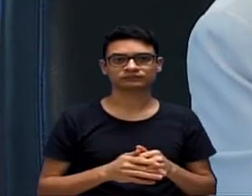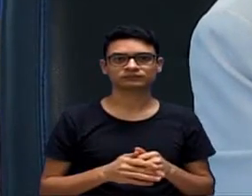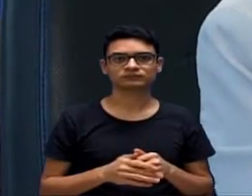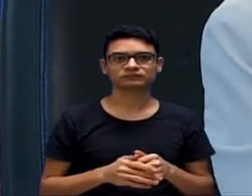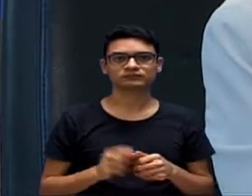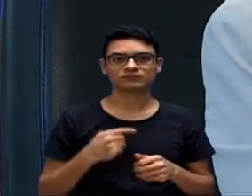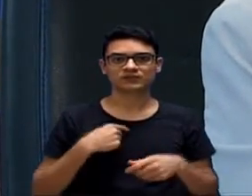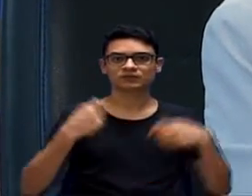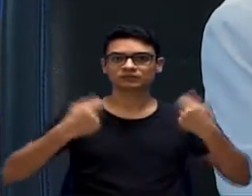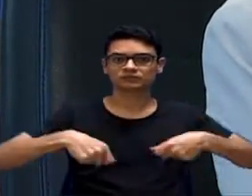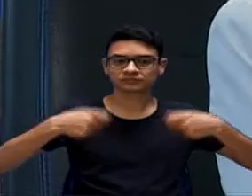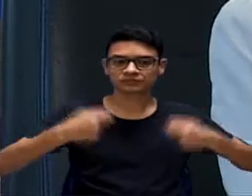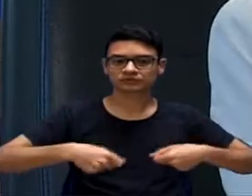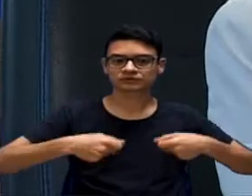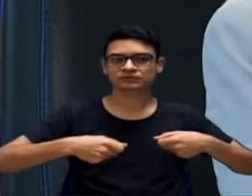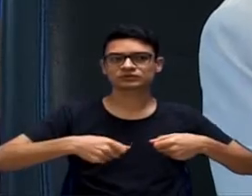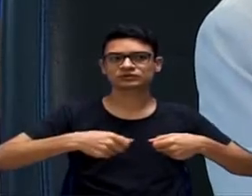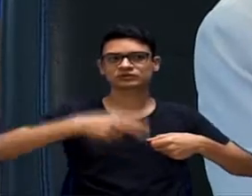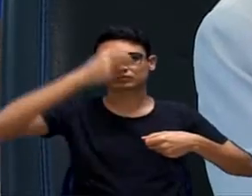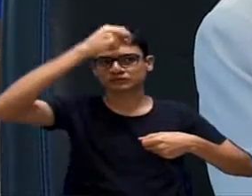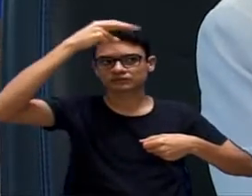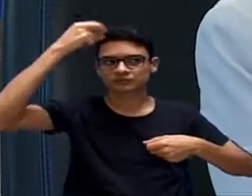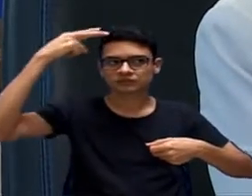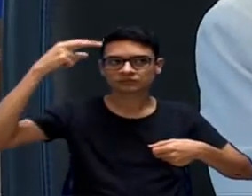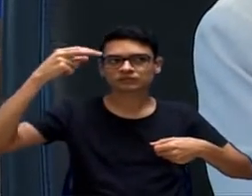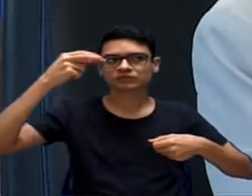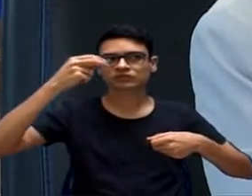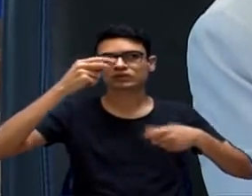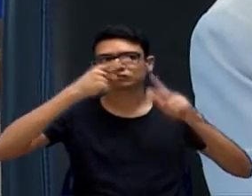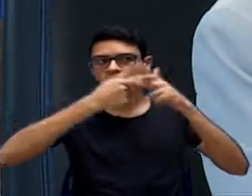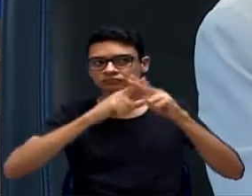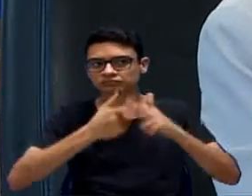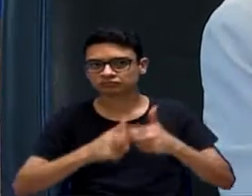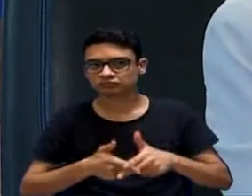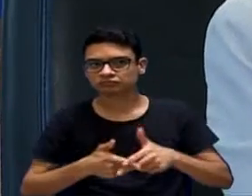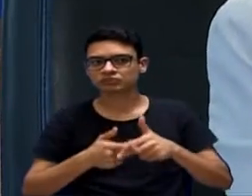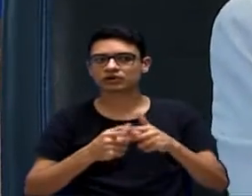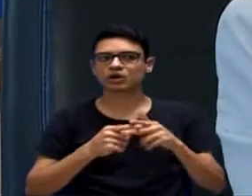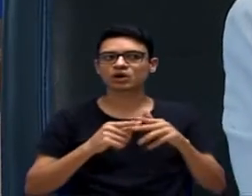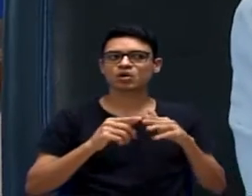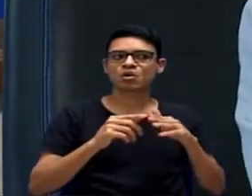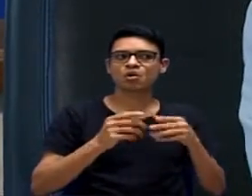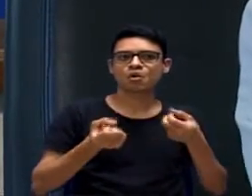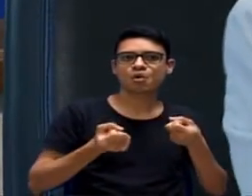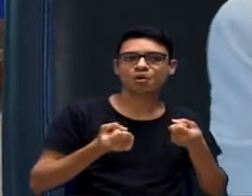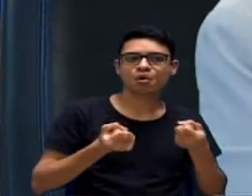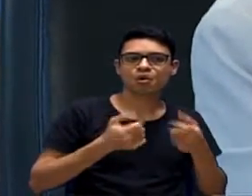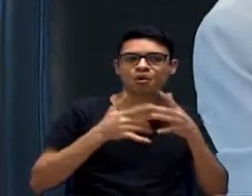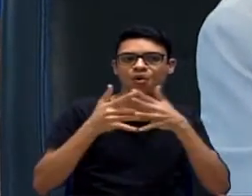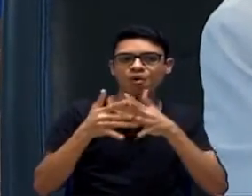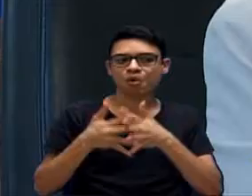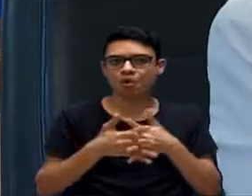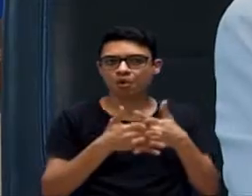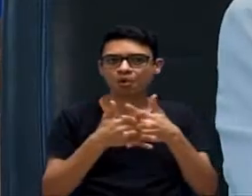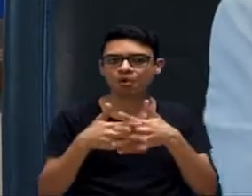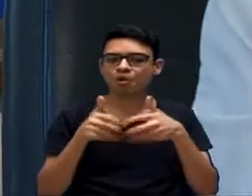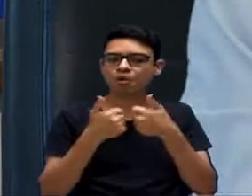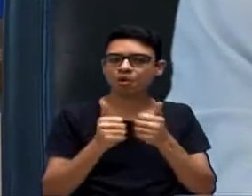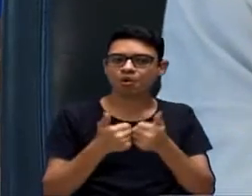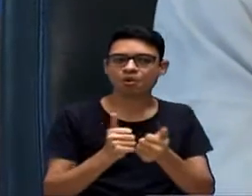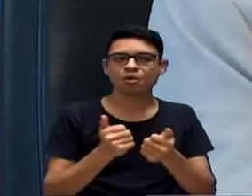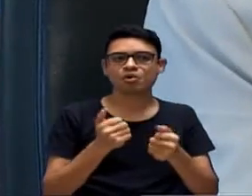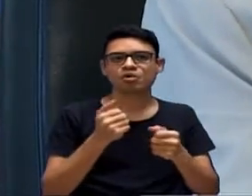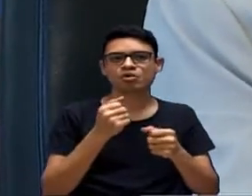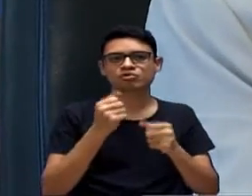infraestrutura da prefeitura, para ônibus, para escola, para a unidade básica de saúde, para via de acesso, para